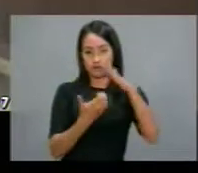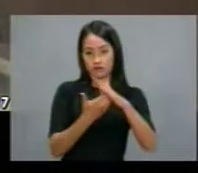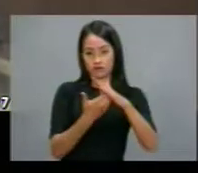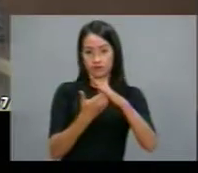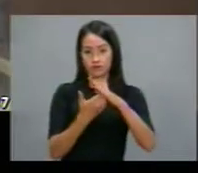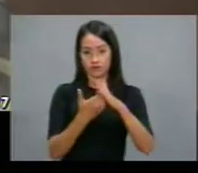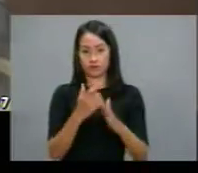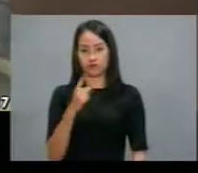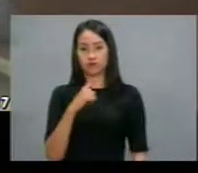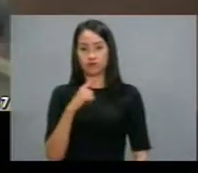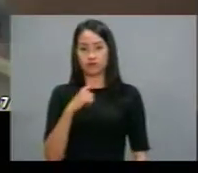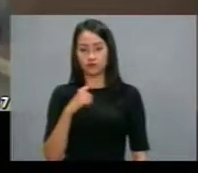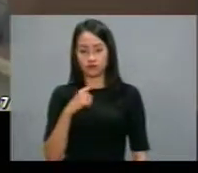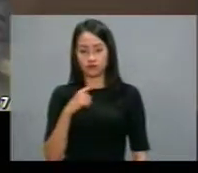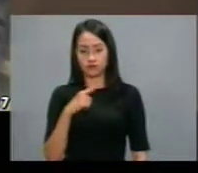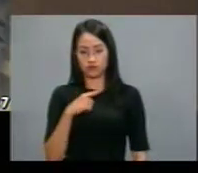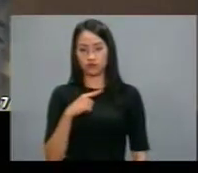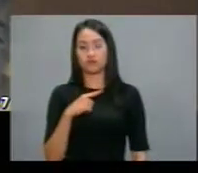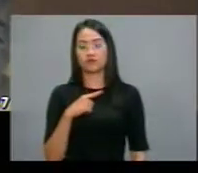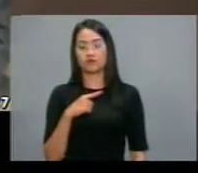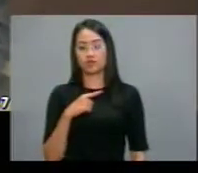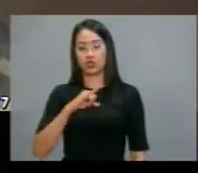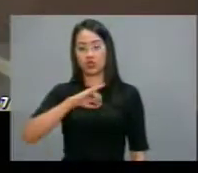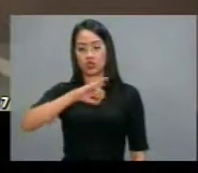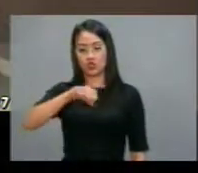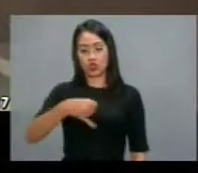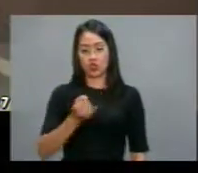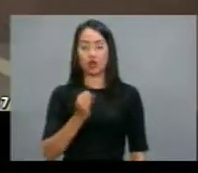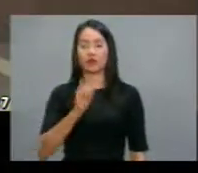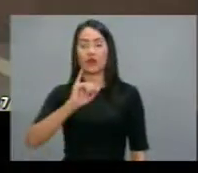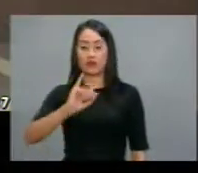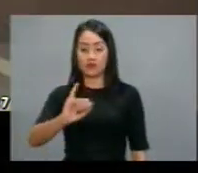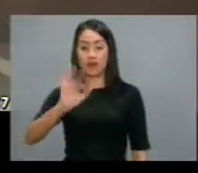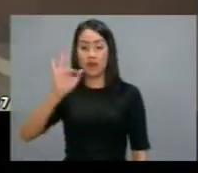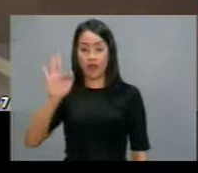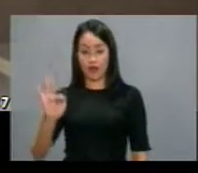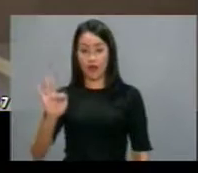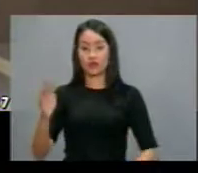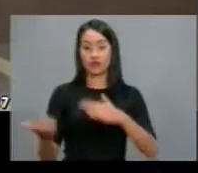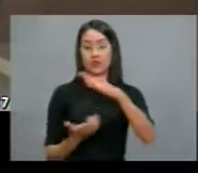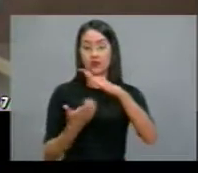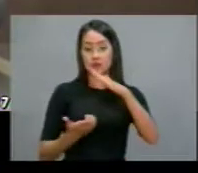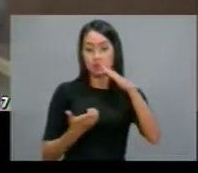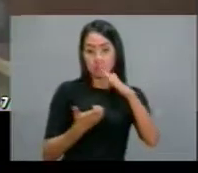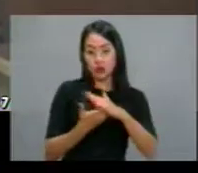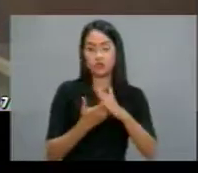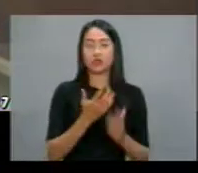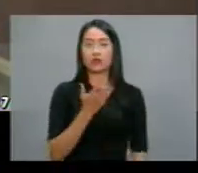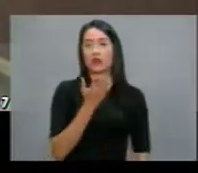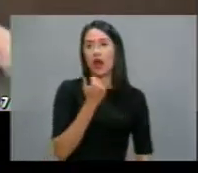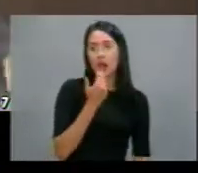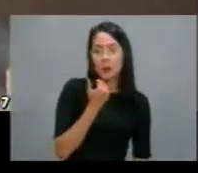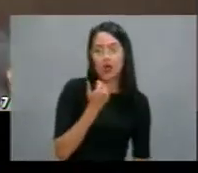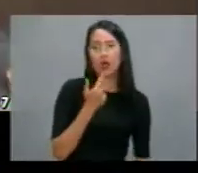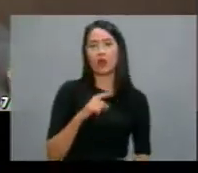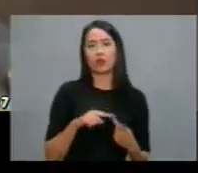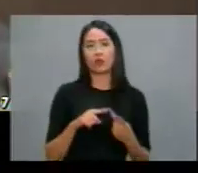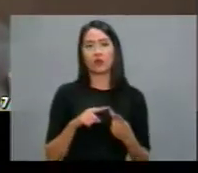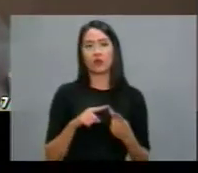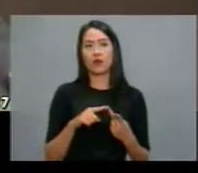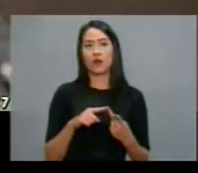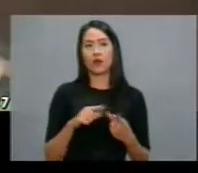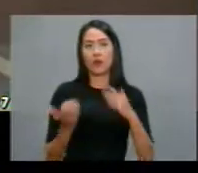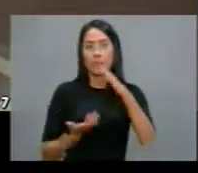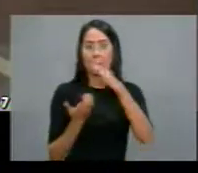holding JIF, empresas que vão do ramo de alimentos ao ramo de calçados,